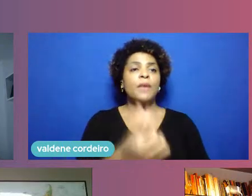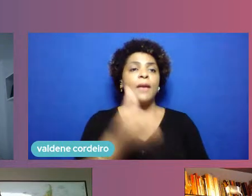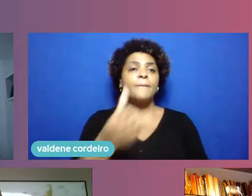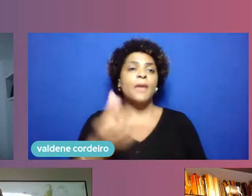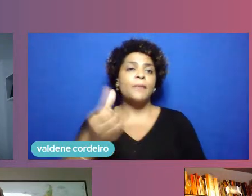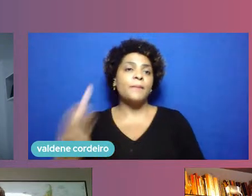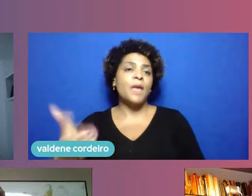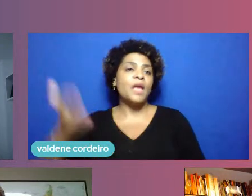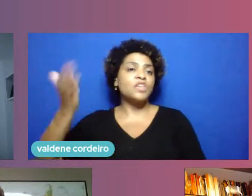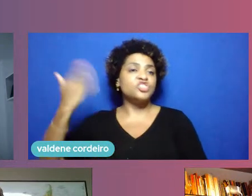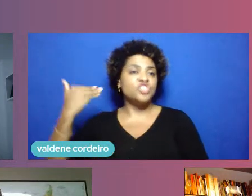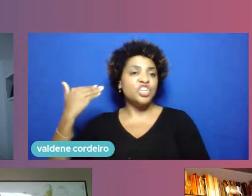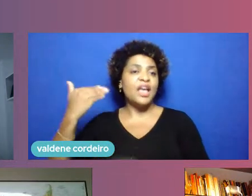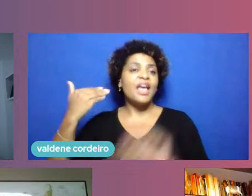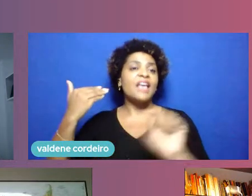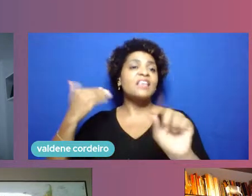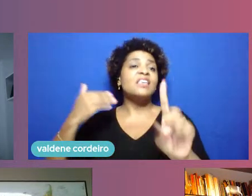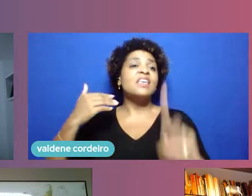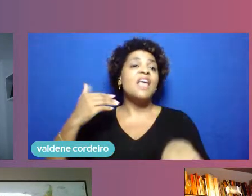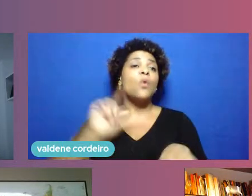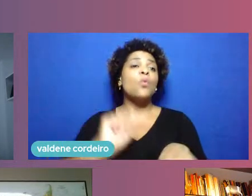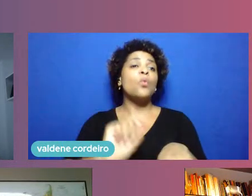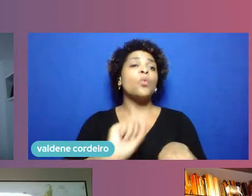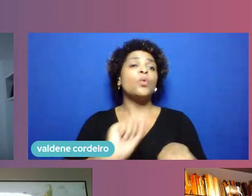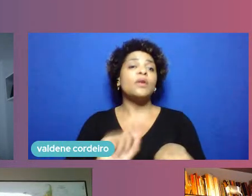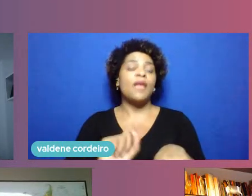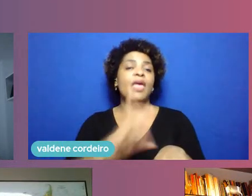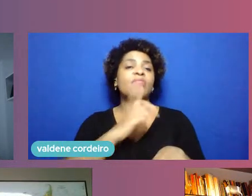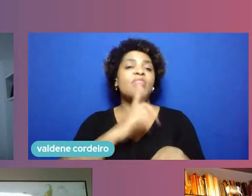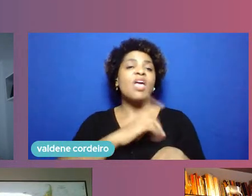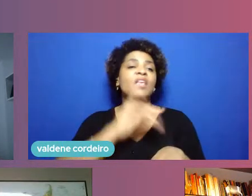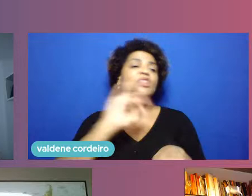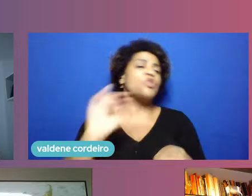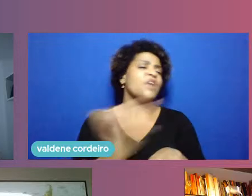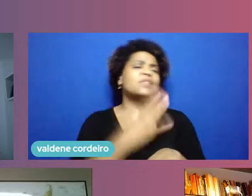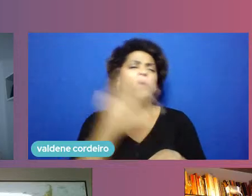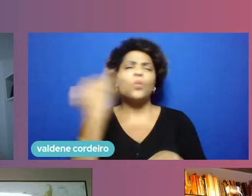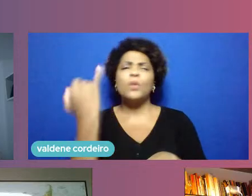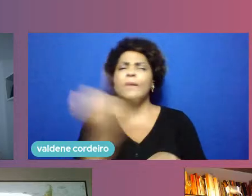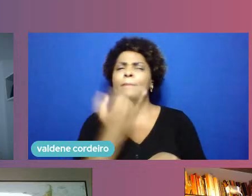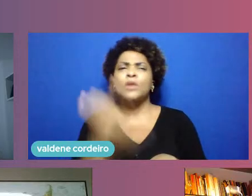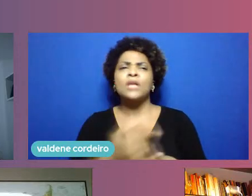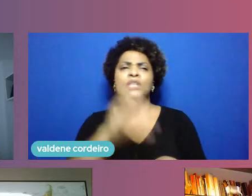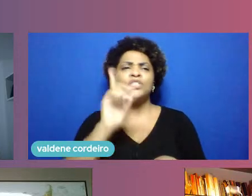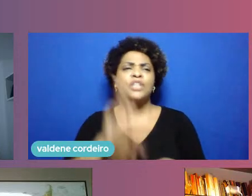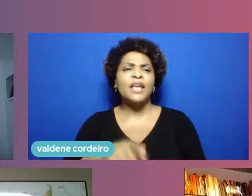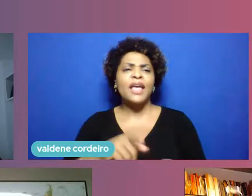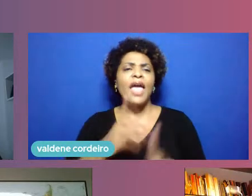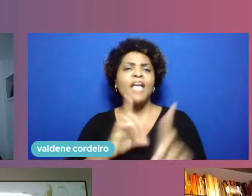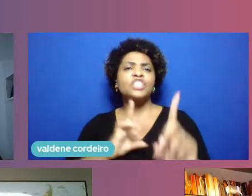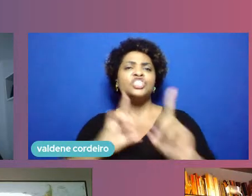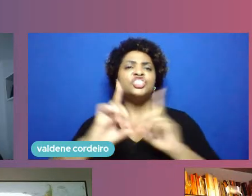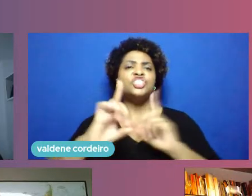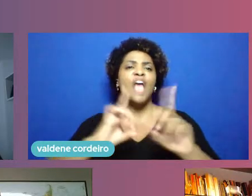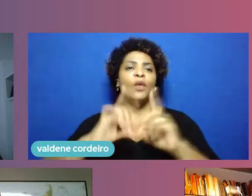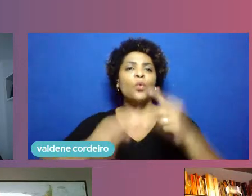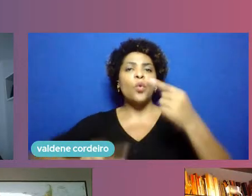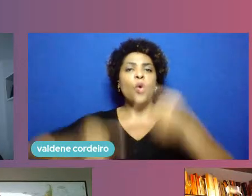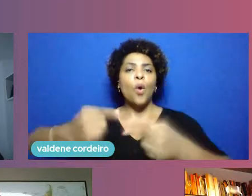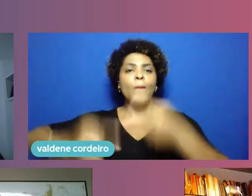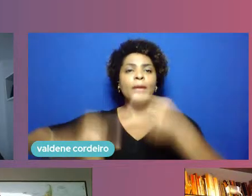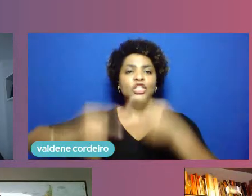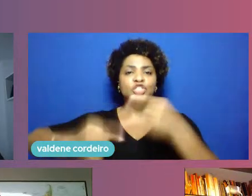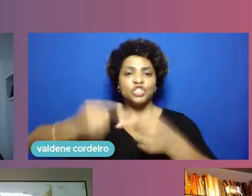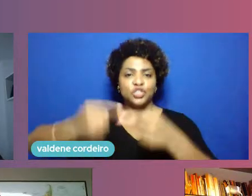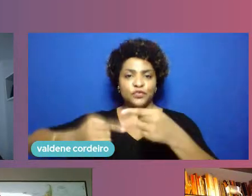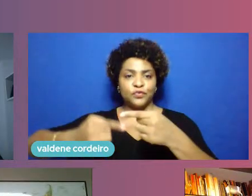que ela prevê lá que eu acho que também tem uma pegada de inovação importante que é o chamado diálogo competitivo às vezes a administração pública tem um